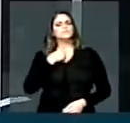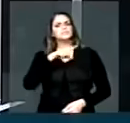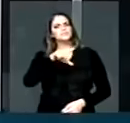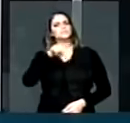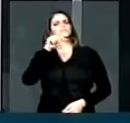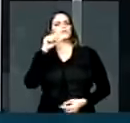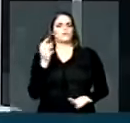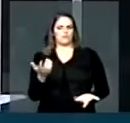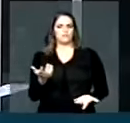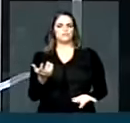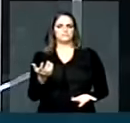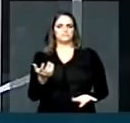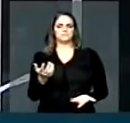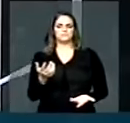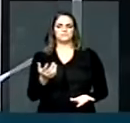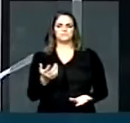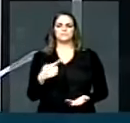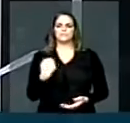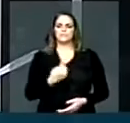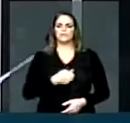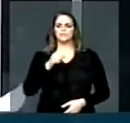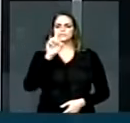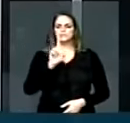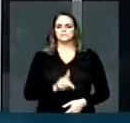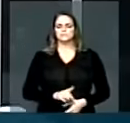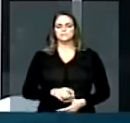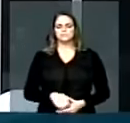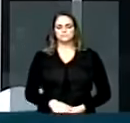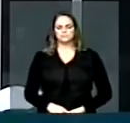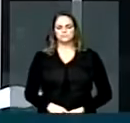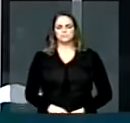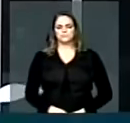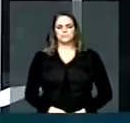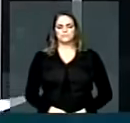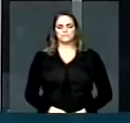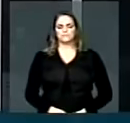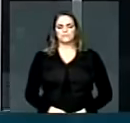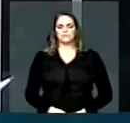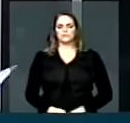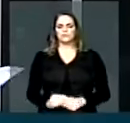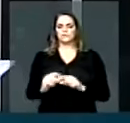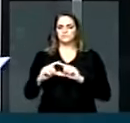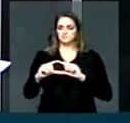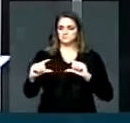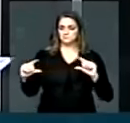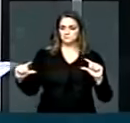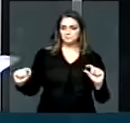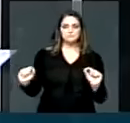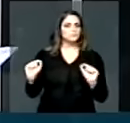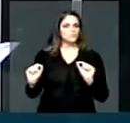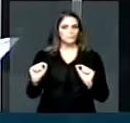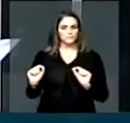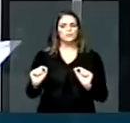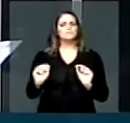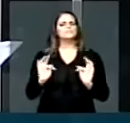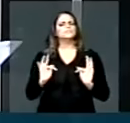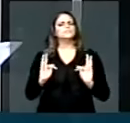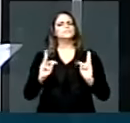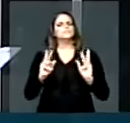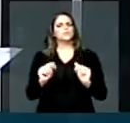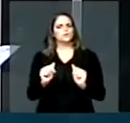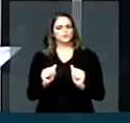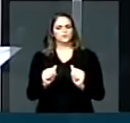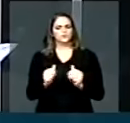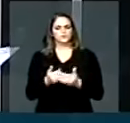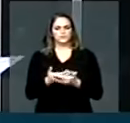exercendo o nosso papel e a nossa cidadania, o direito de escolher o nosso Presidente. Abre aspas. Que todos nós